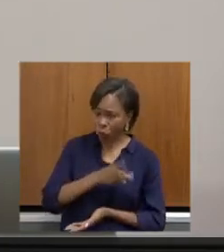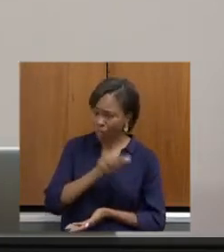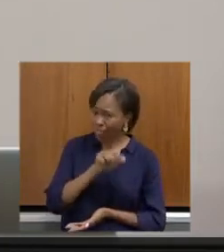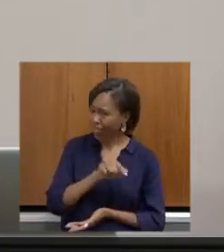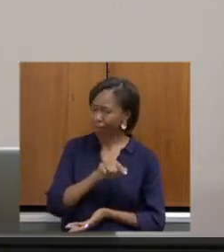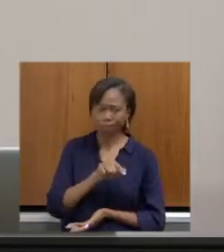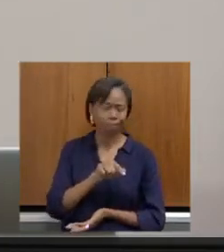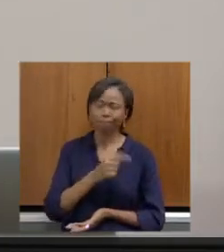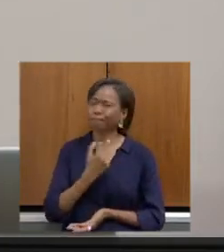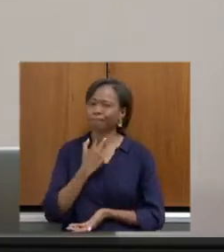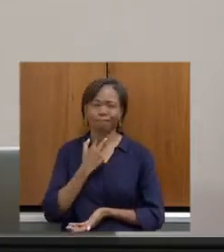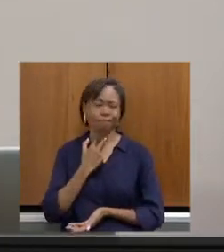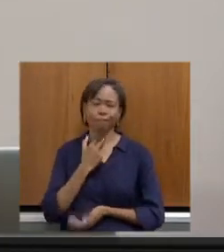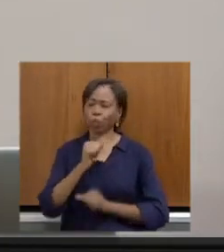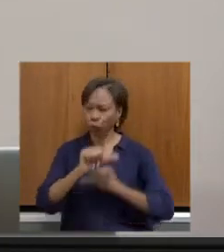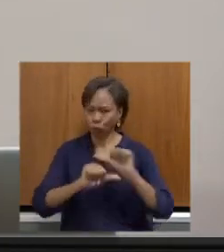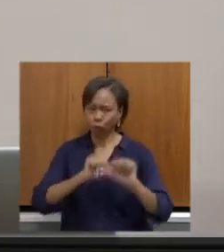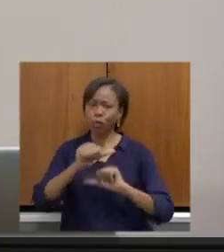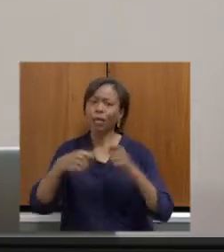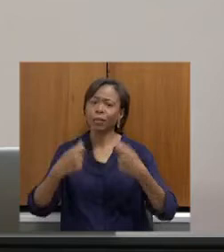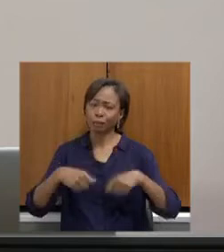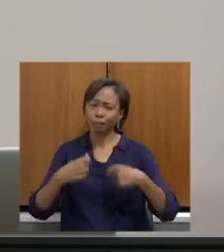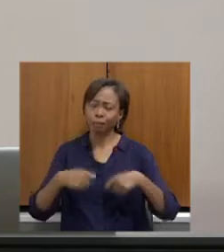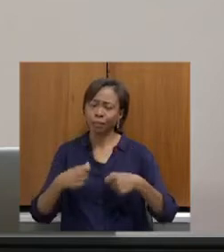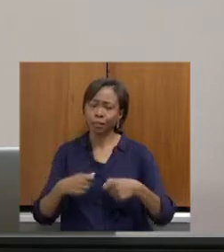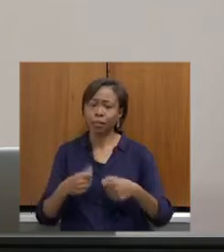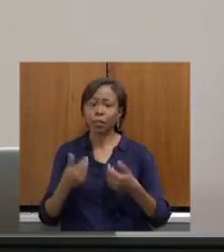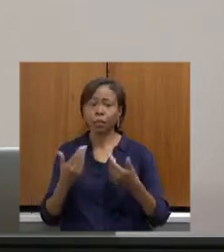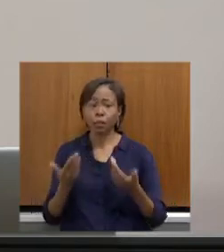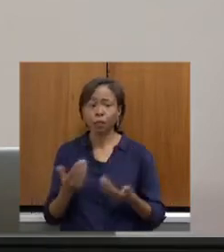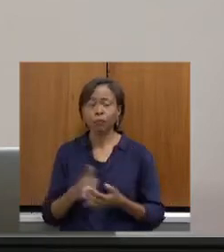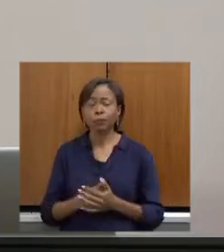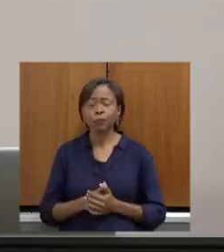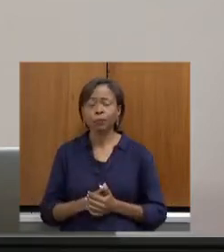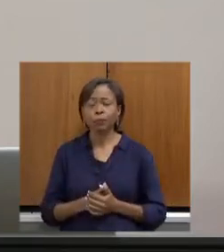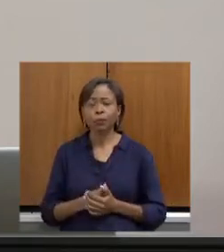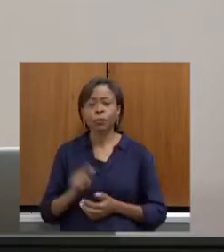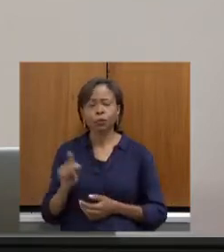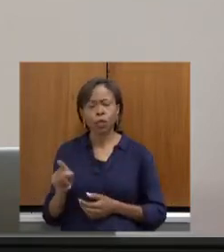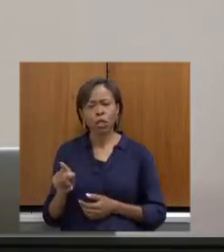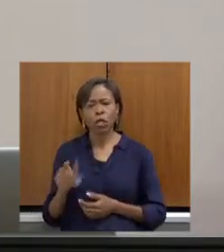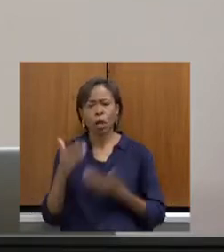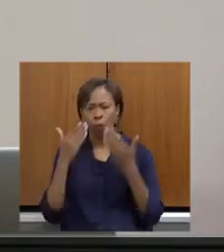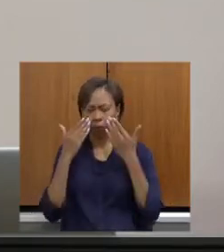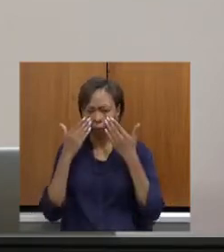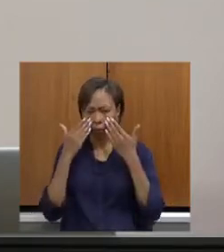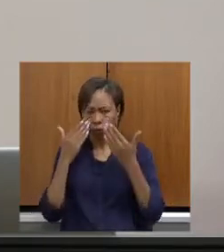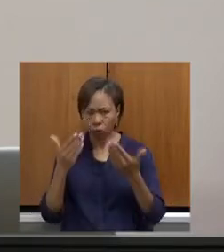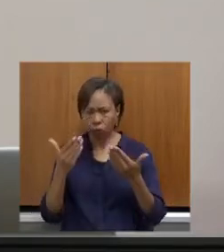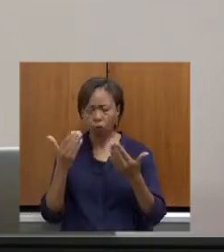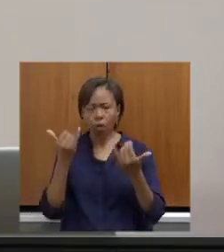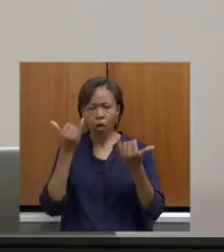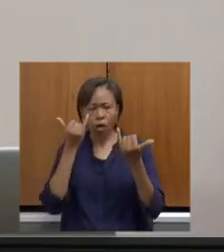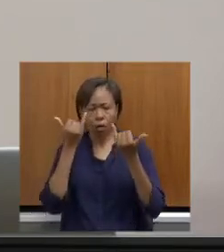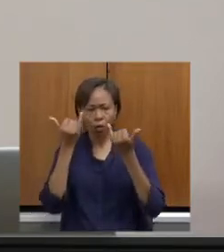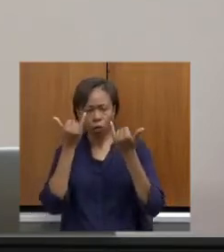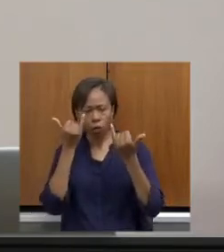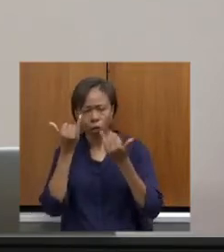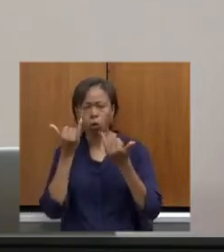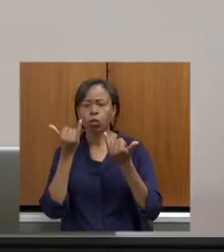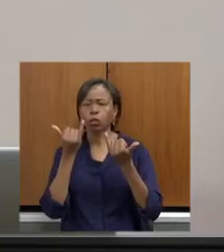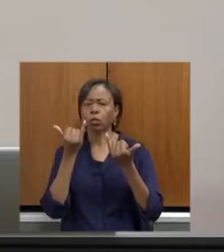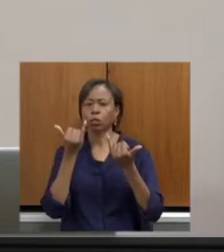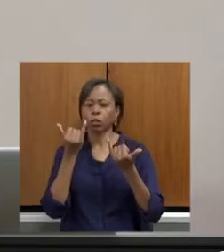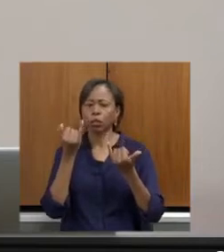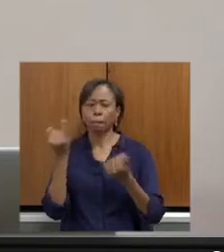Isso está ficando muito claro. Mas você trouxe dados muito preciosos e dados muito